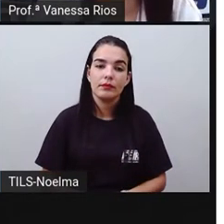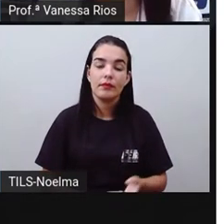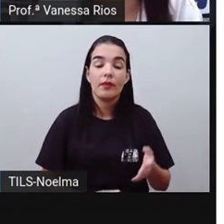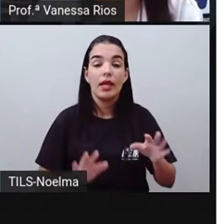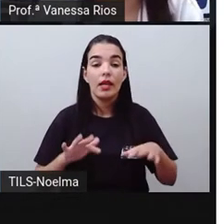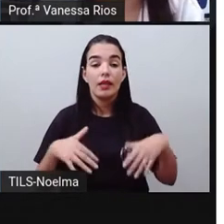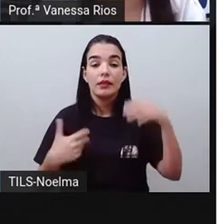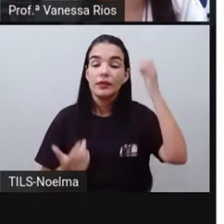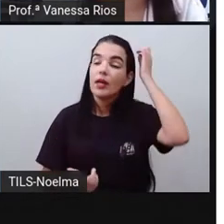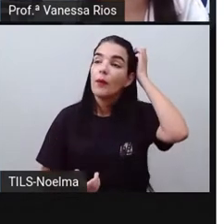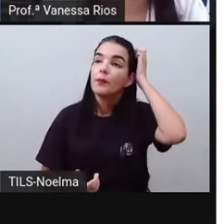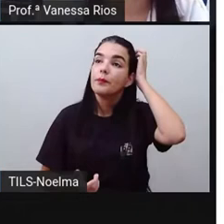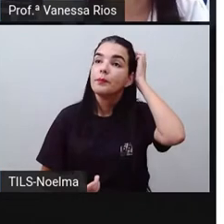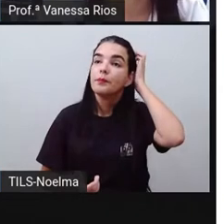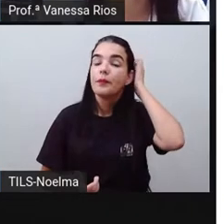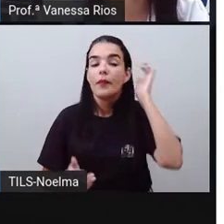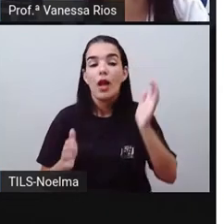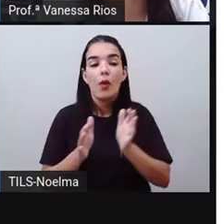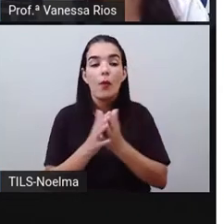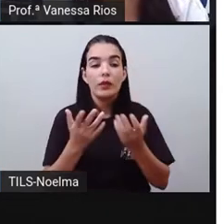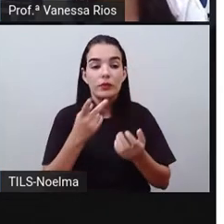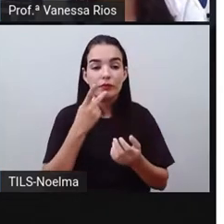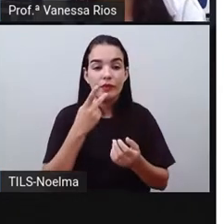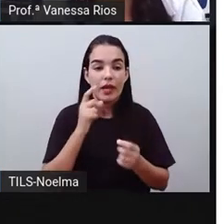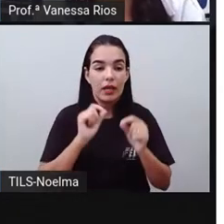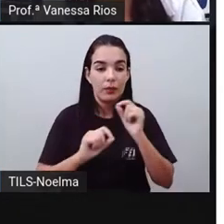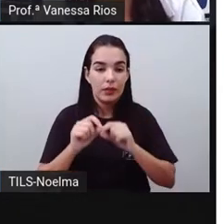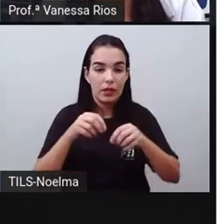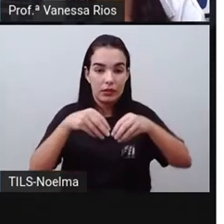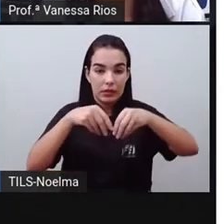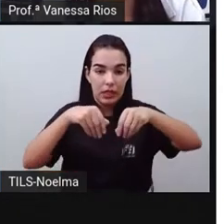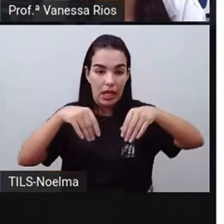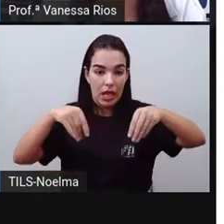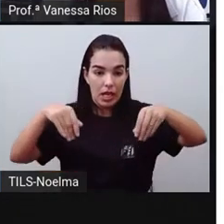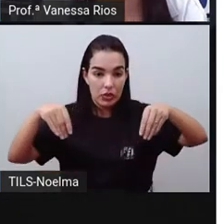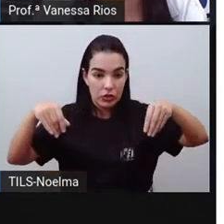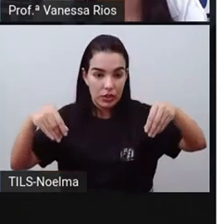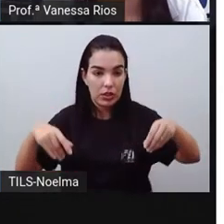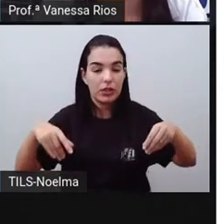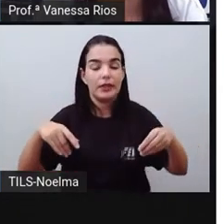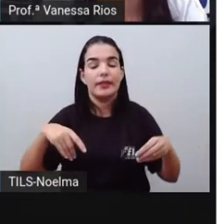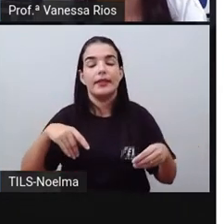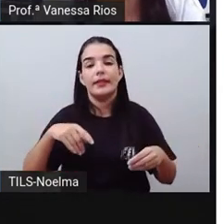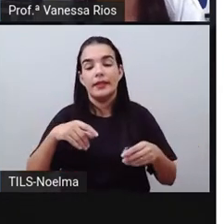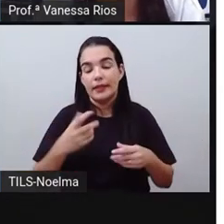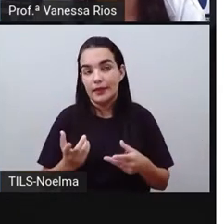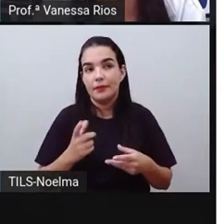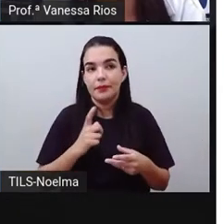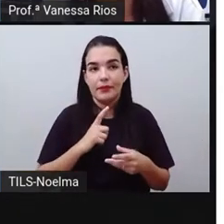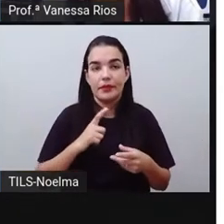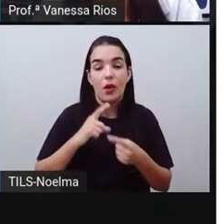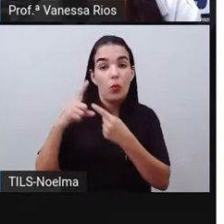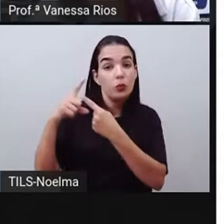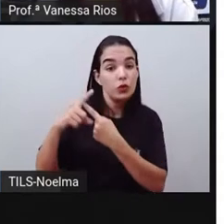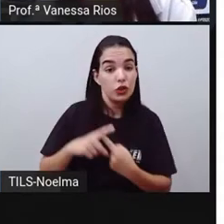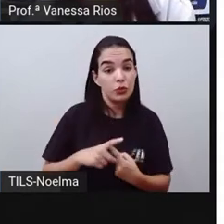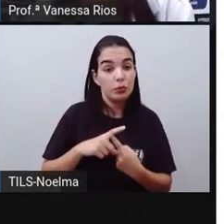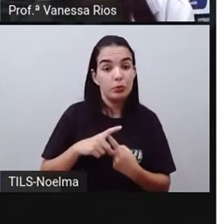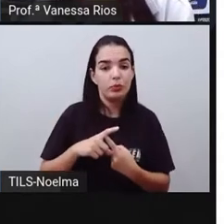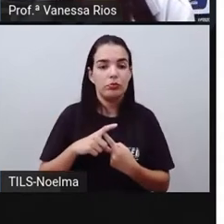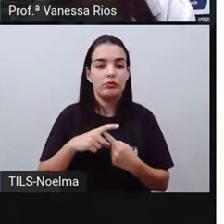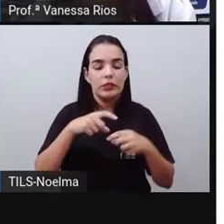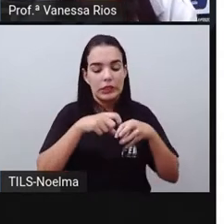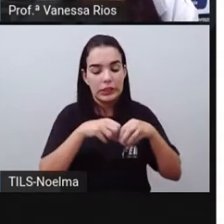E aí, quando a gente fala em terrestres, é importante a gente lembrar, porque estamos falando agora de um tipo de transporte